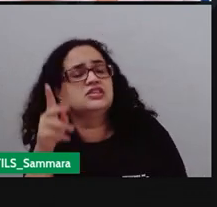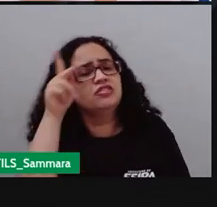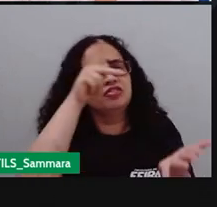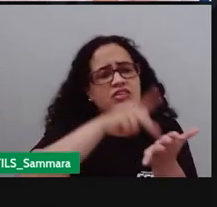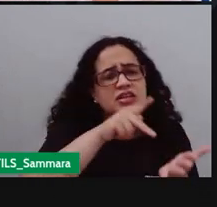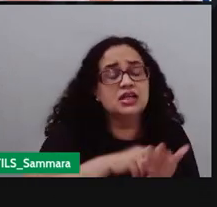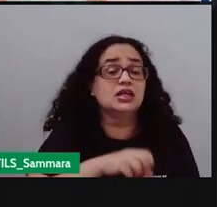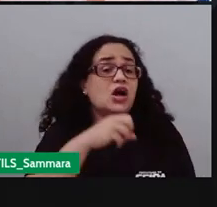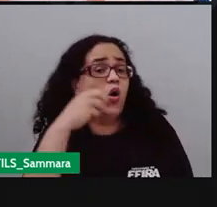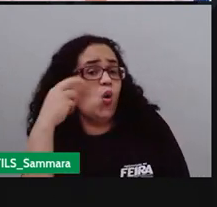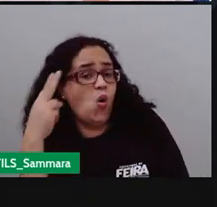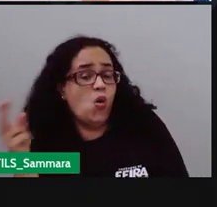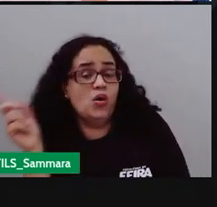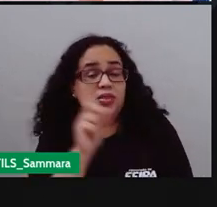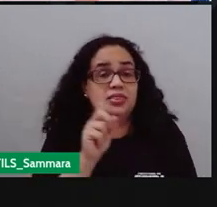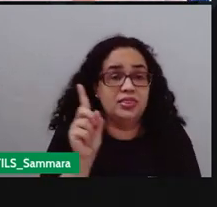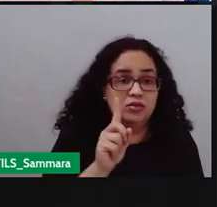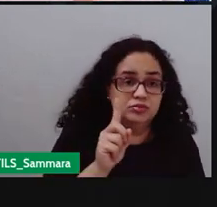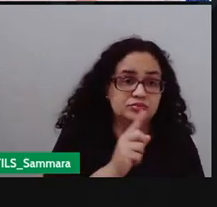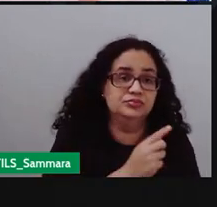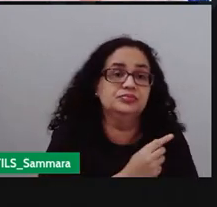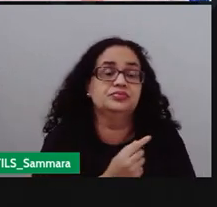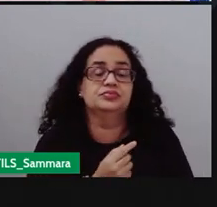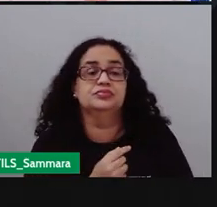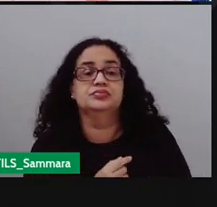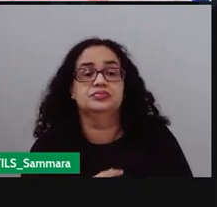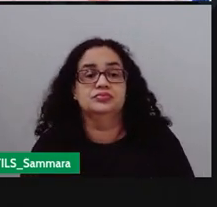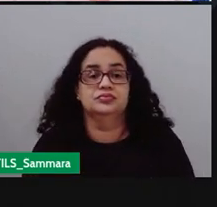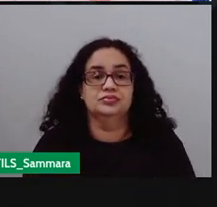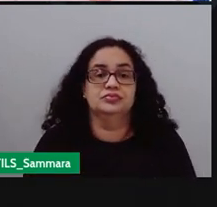verdadeiras ou não, tá?